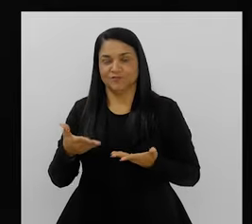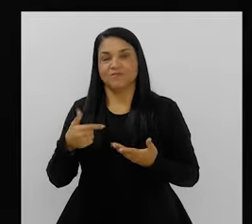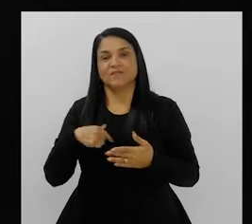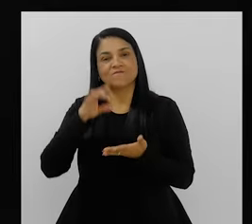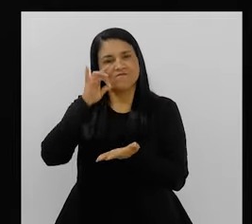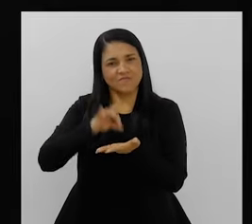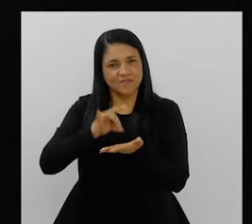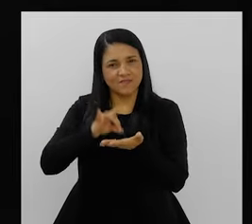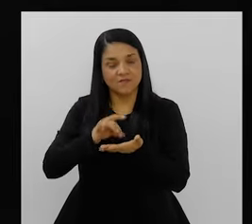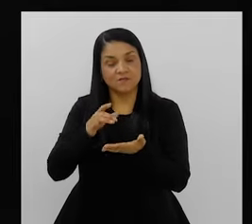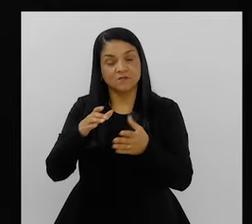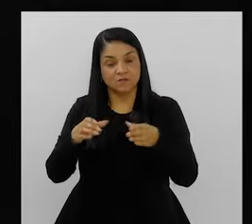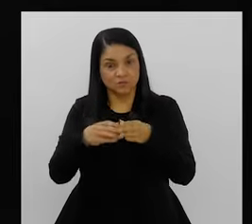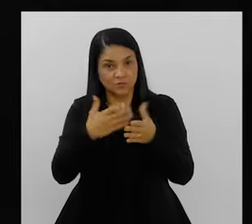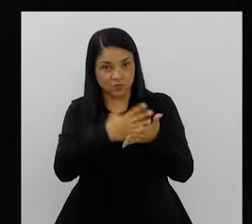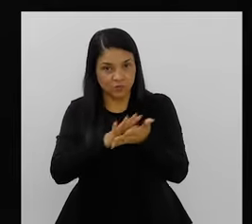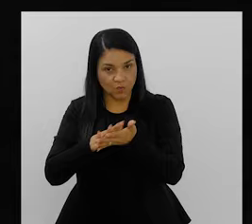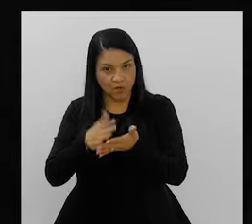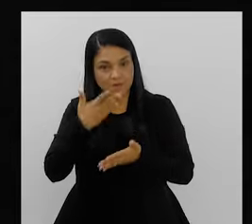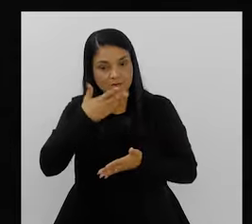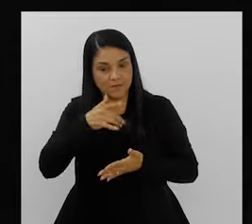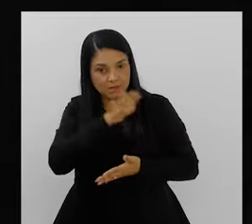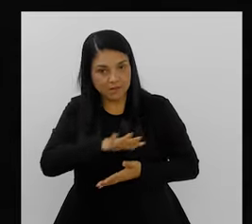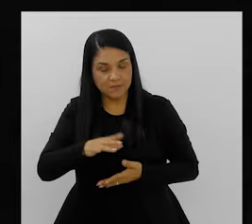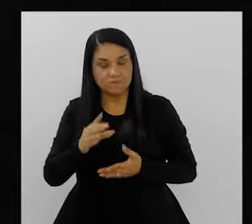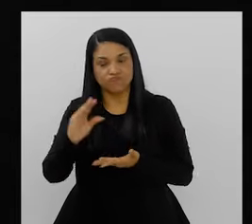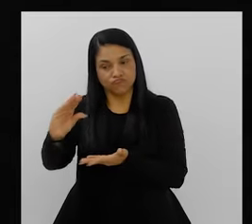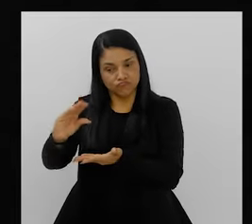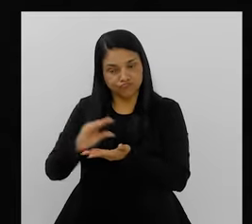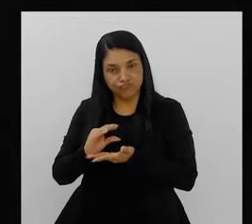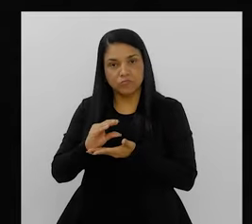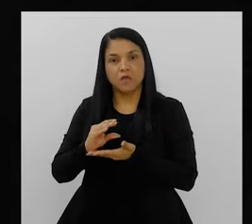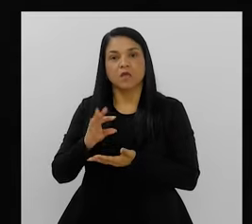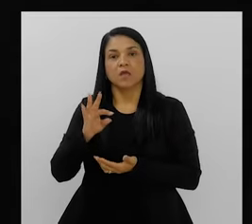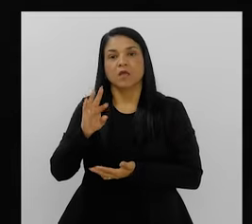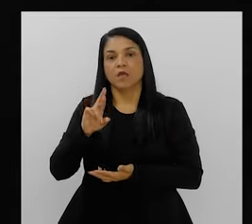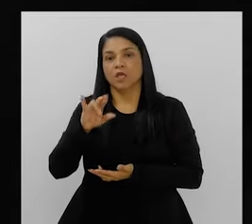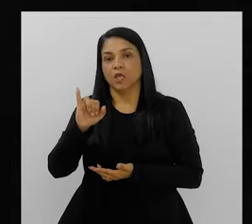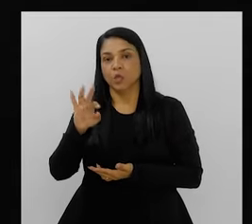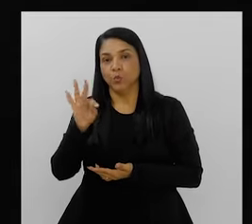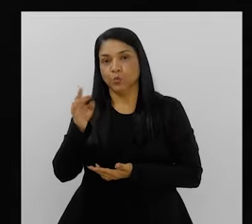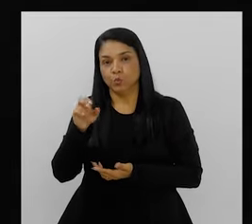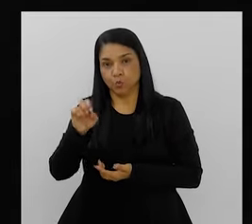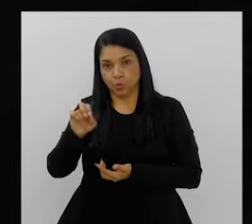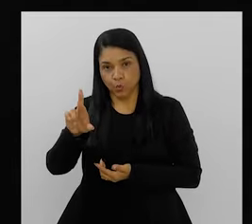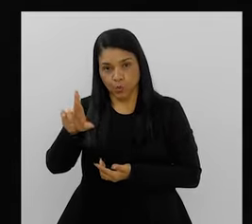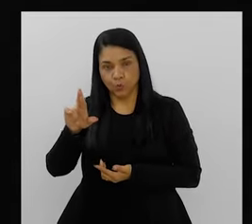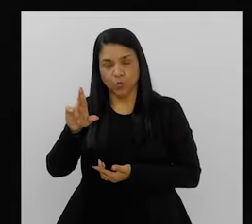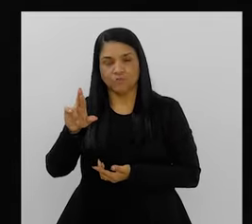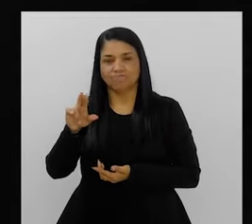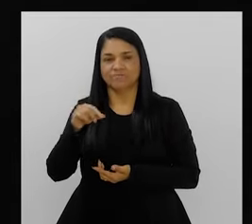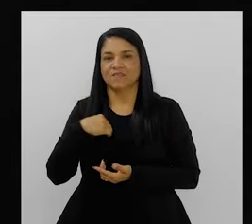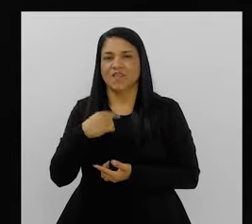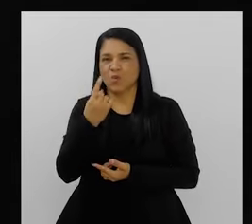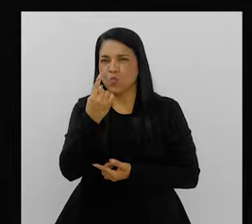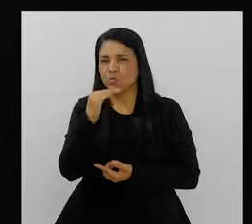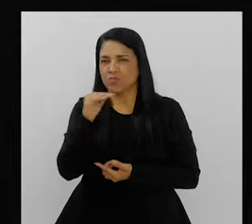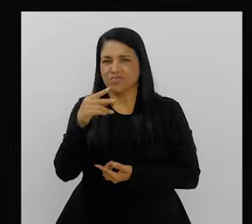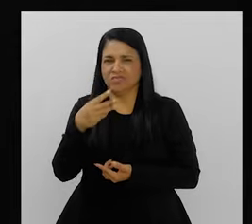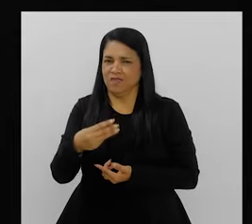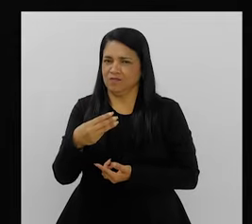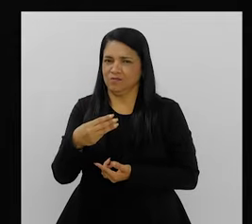Quando eu creio... Na verdade, as escolas Mirim recebem uma verba única da RioTour, que essa verba não é um terço da nossa